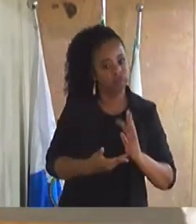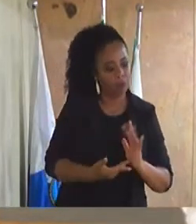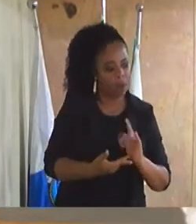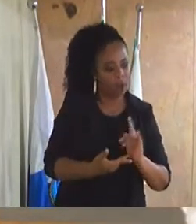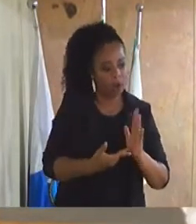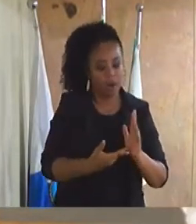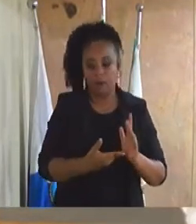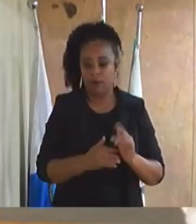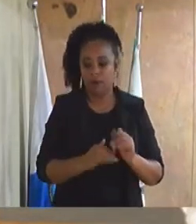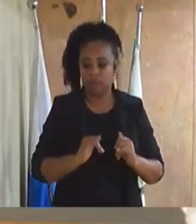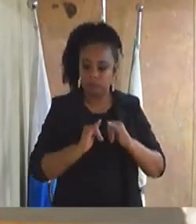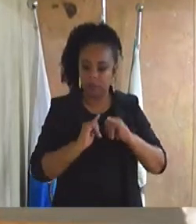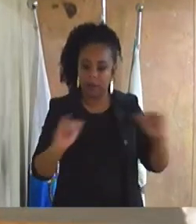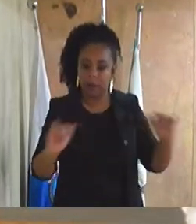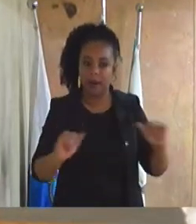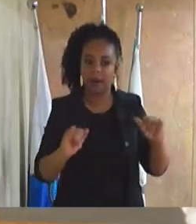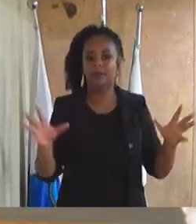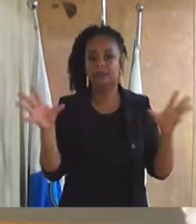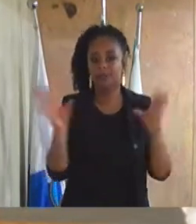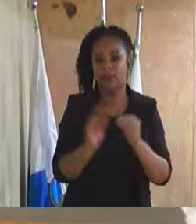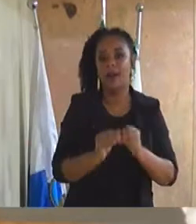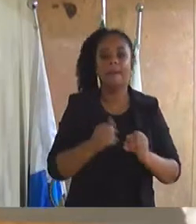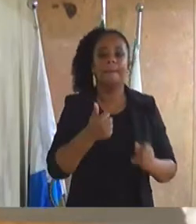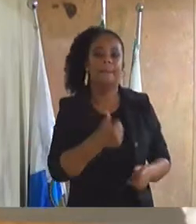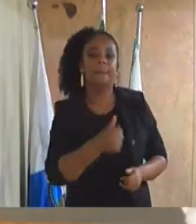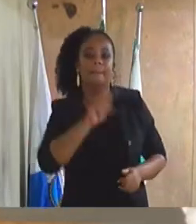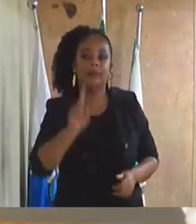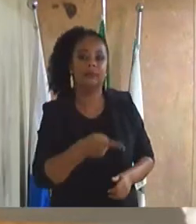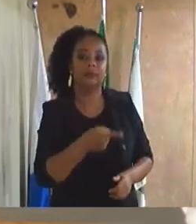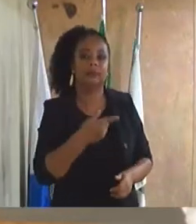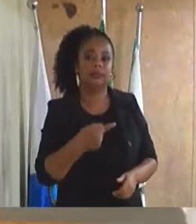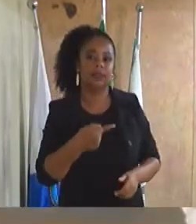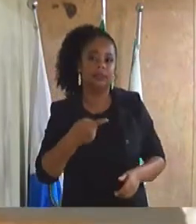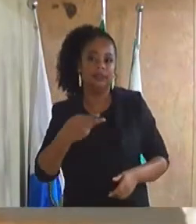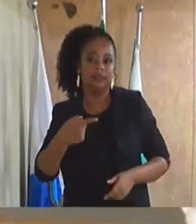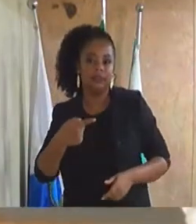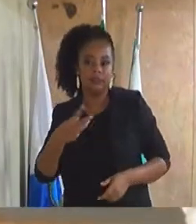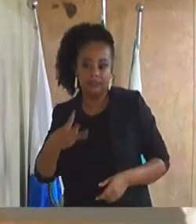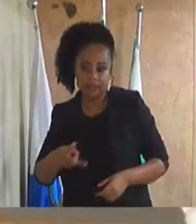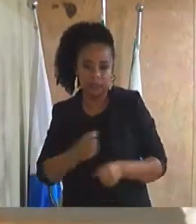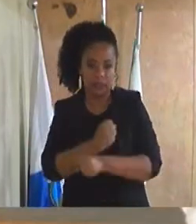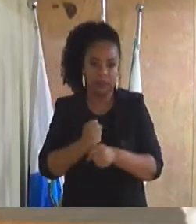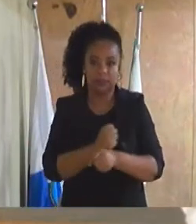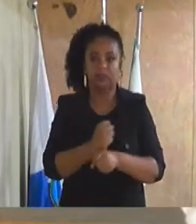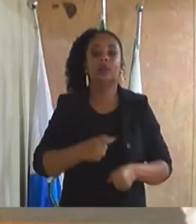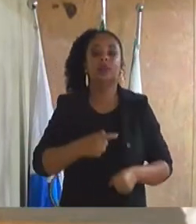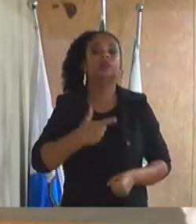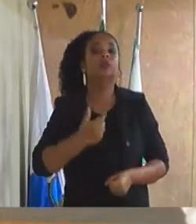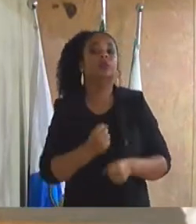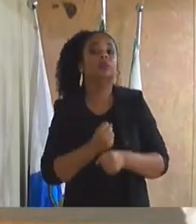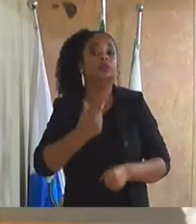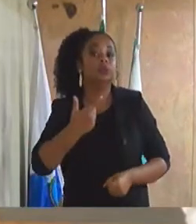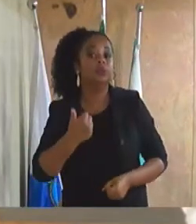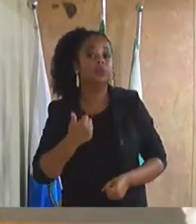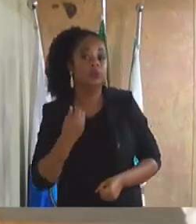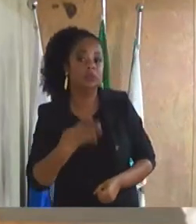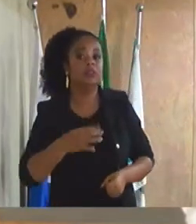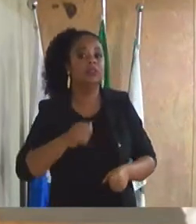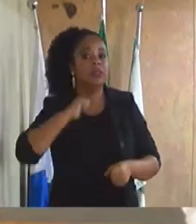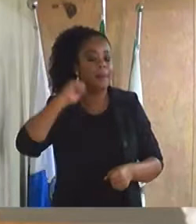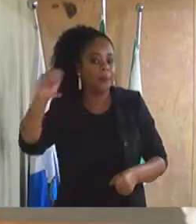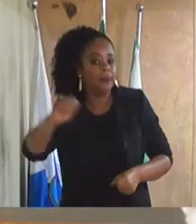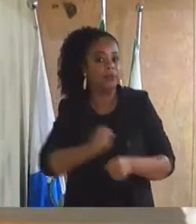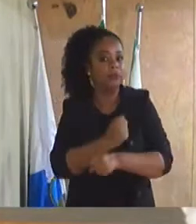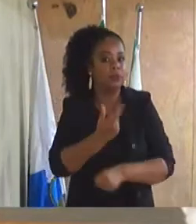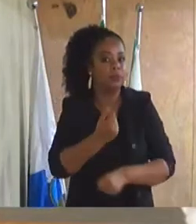Resolução nº 2.753, de 2 de abril de 2020, que institui, no âmbito da Câmara Municipal